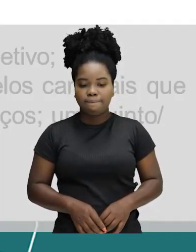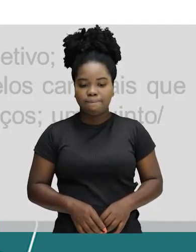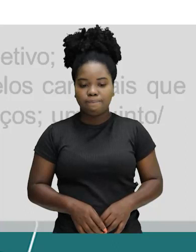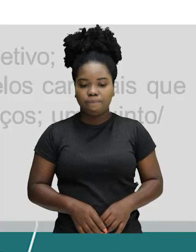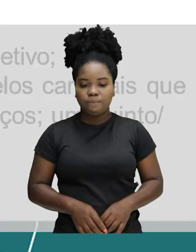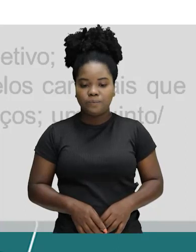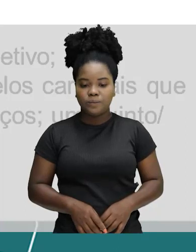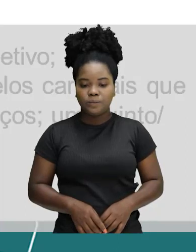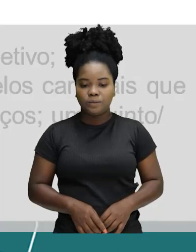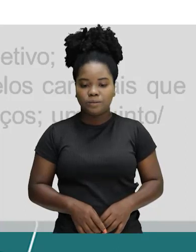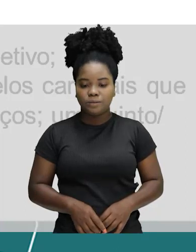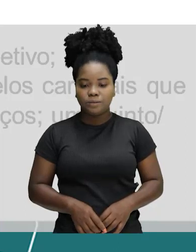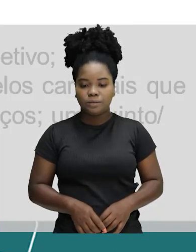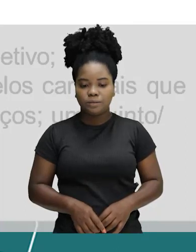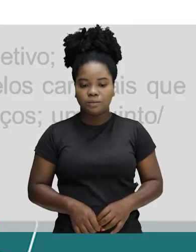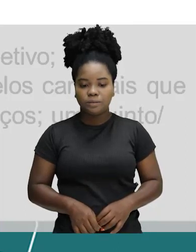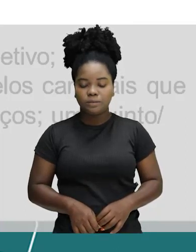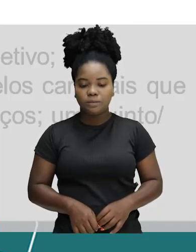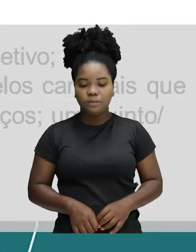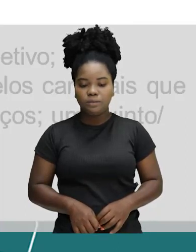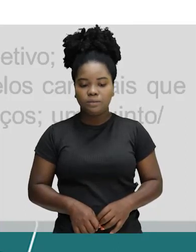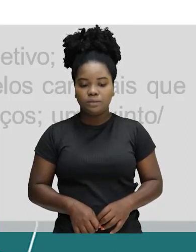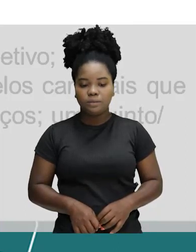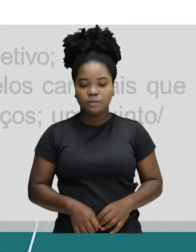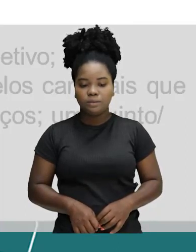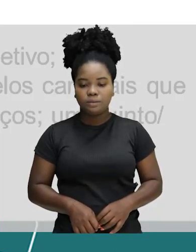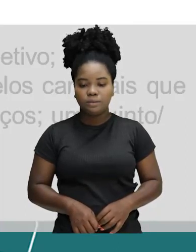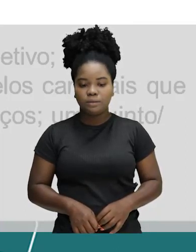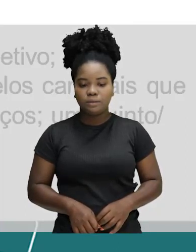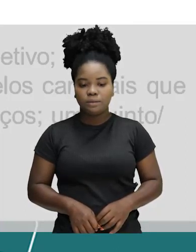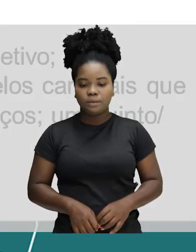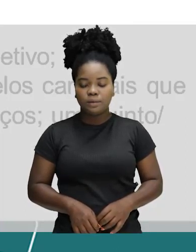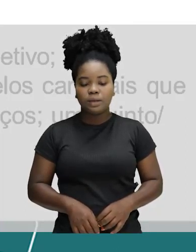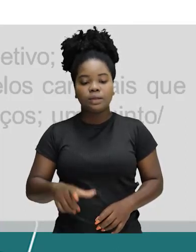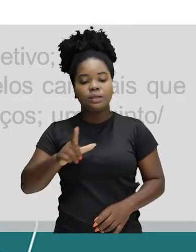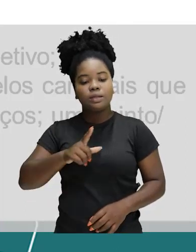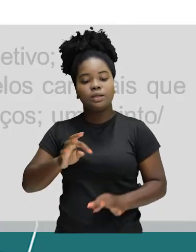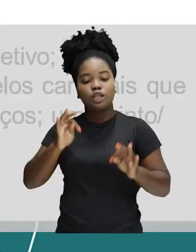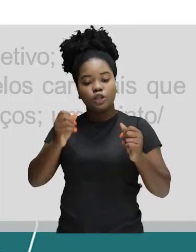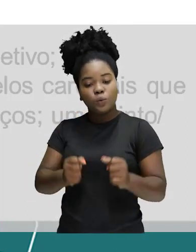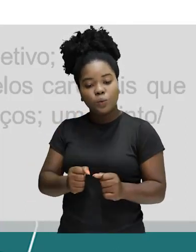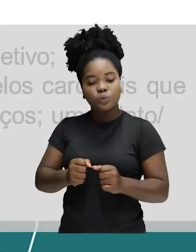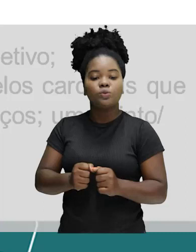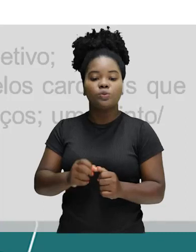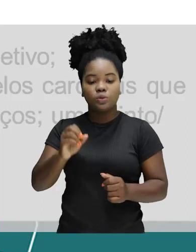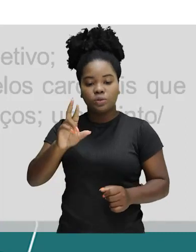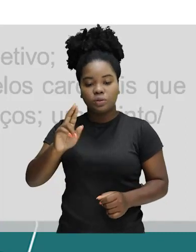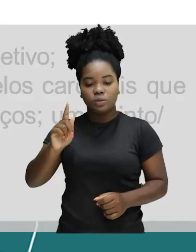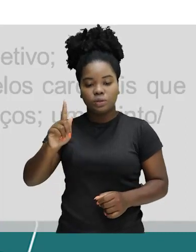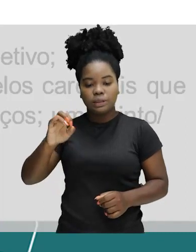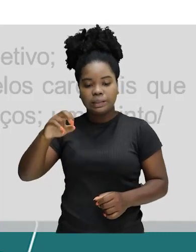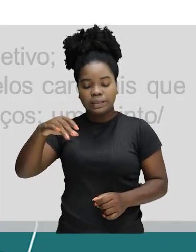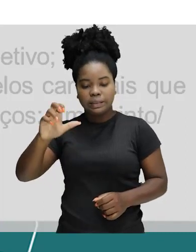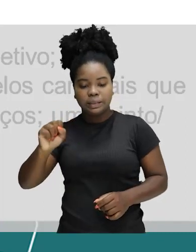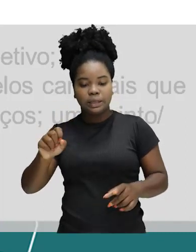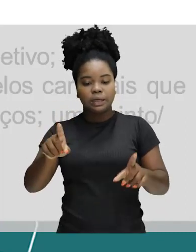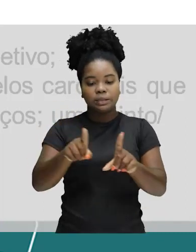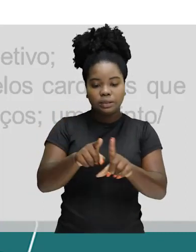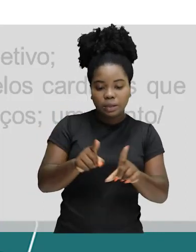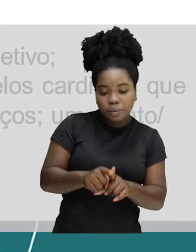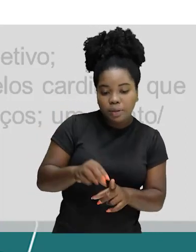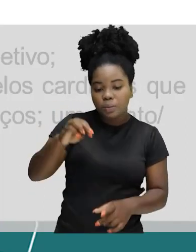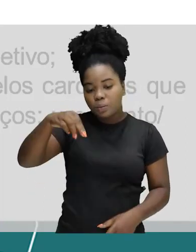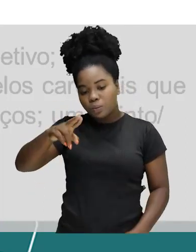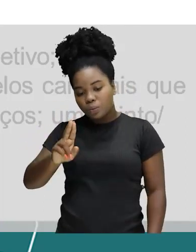vogal variam quando empregados com valor de substantivo. Todos os ordinais. Os multiplicativos somente quando